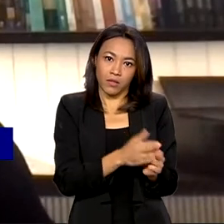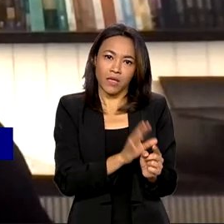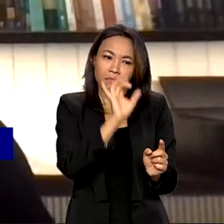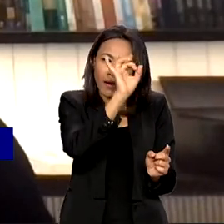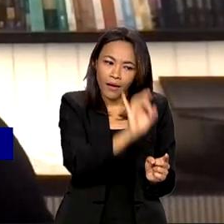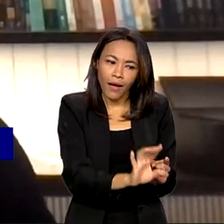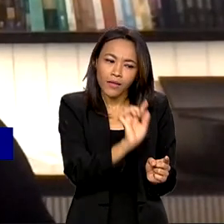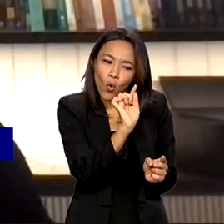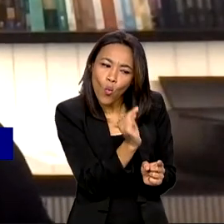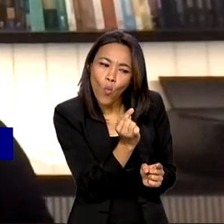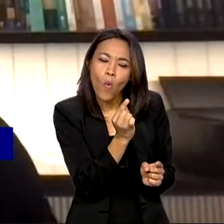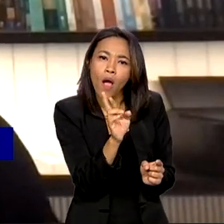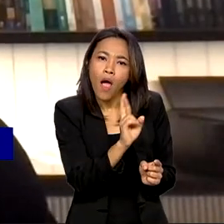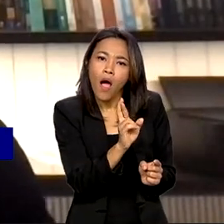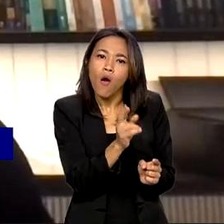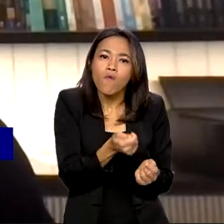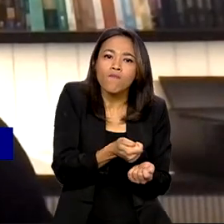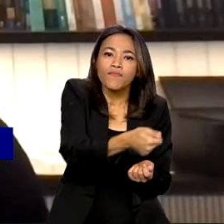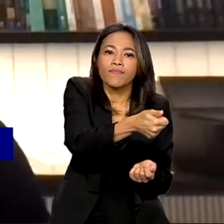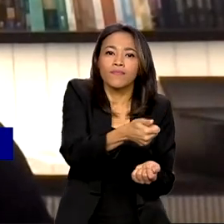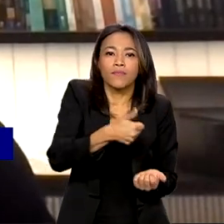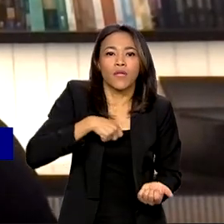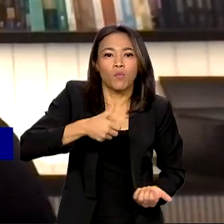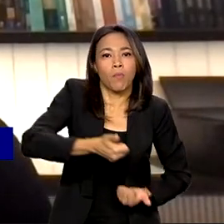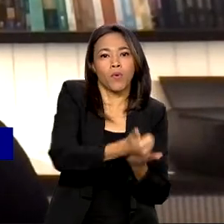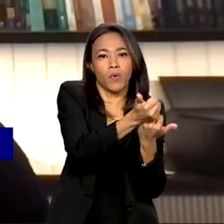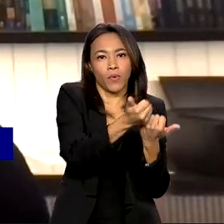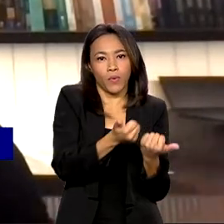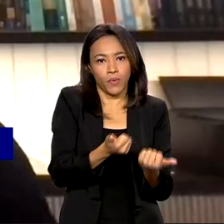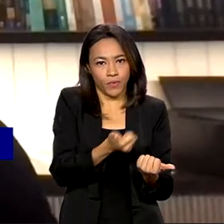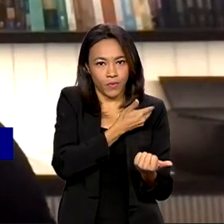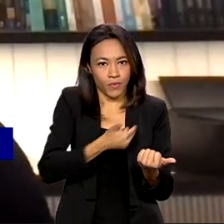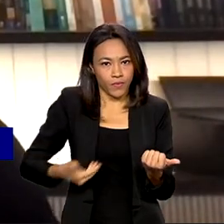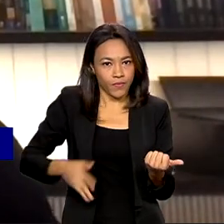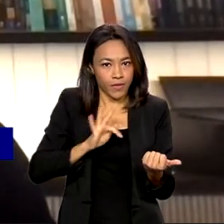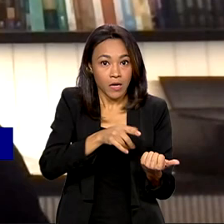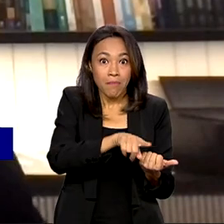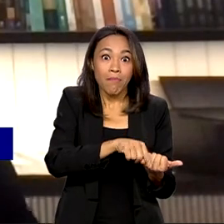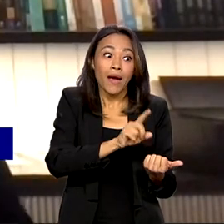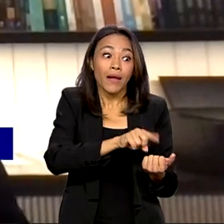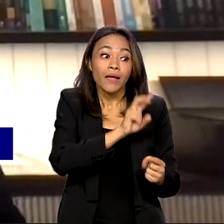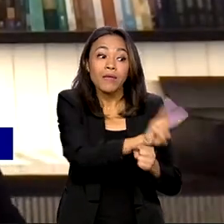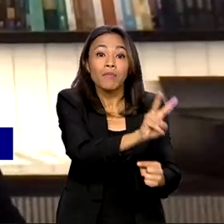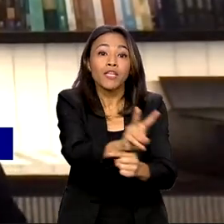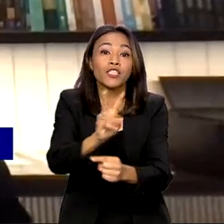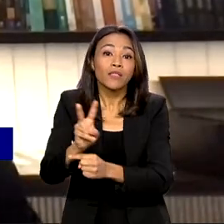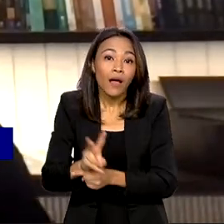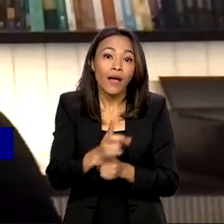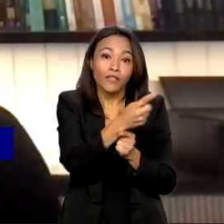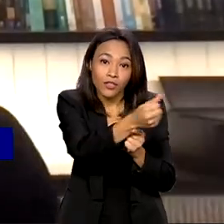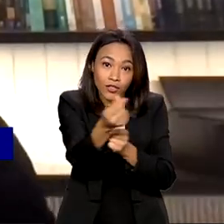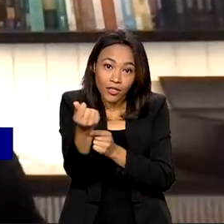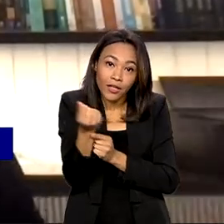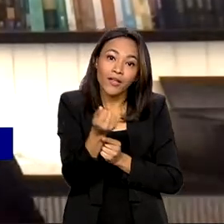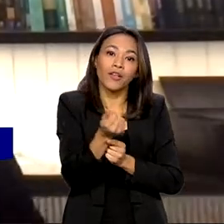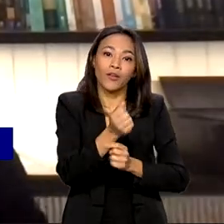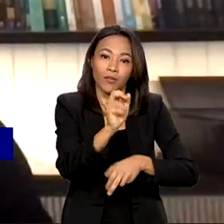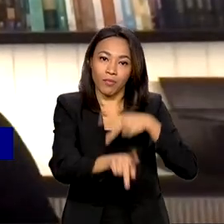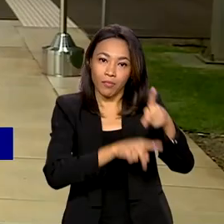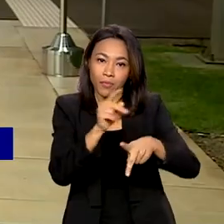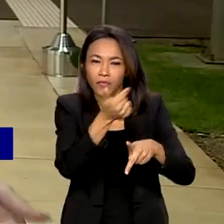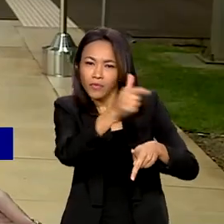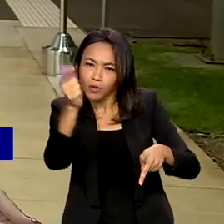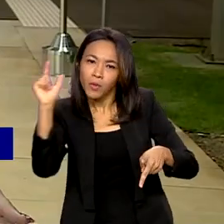$ que ele negocia, ele ganha um benefício que permite a ele emprestar mais dinheiro para a população em outras